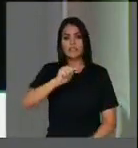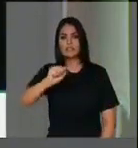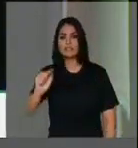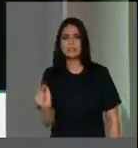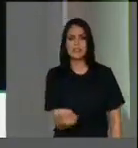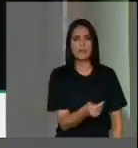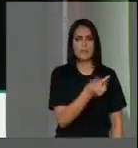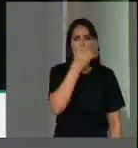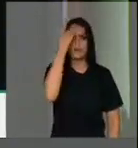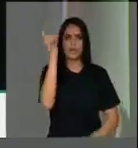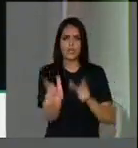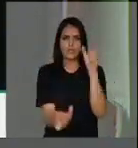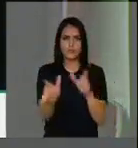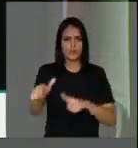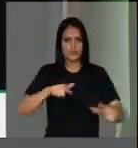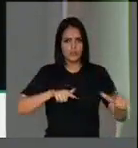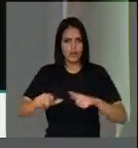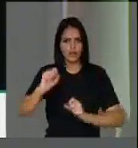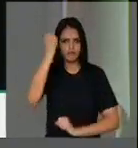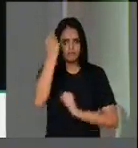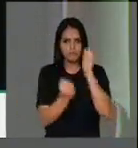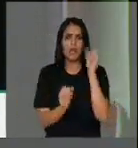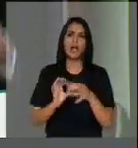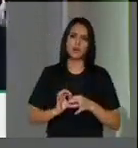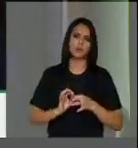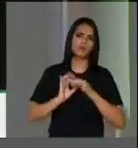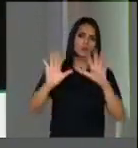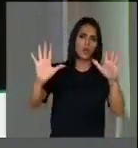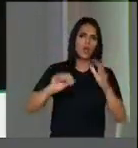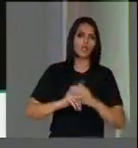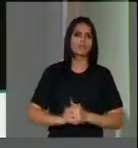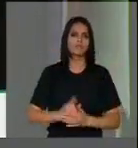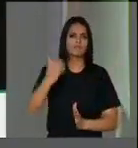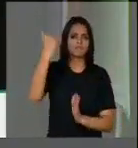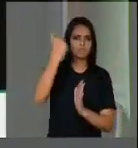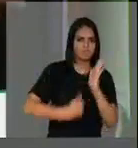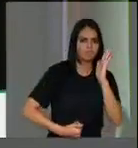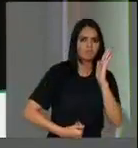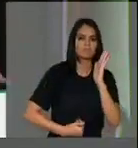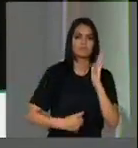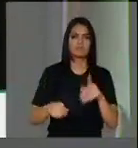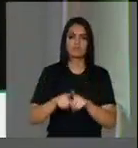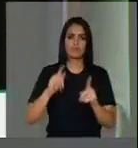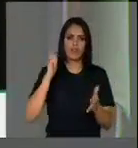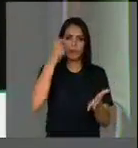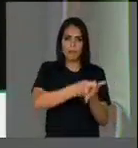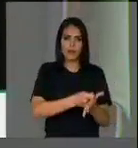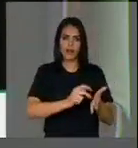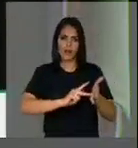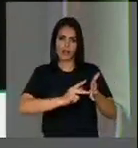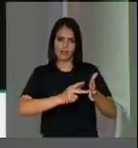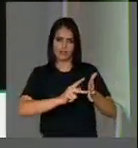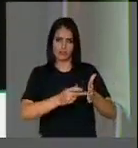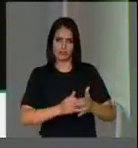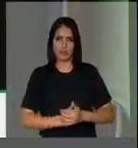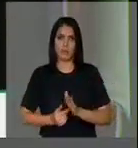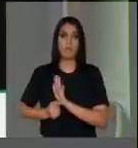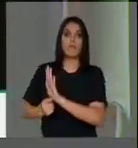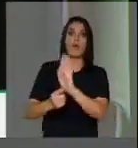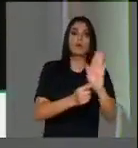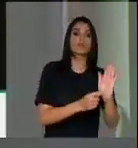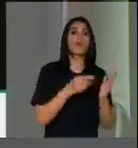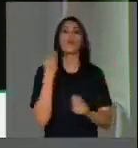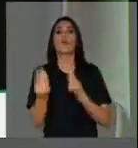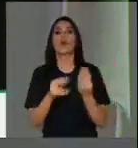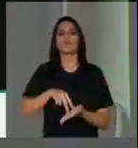trabalhadores exatamente deram autorização para o desconto e para a contribuição sindical, mostrando a